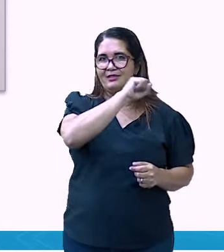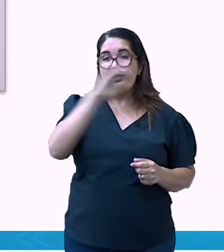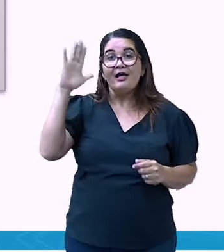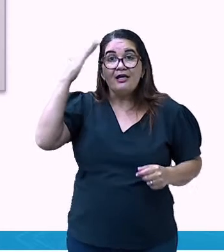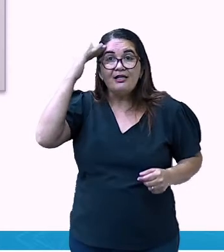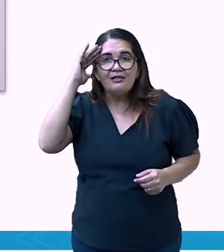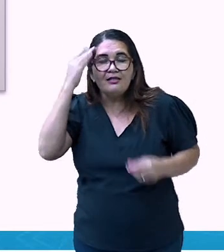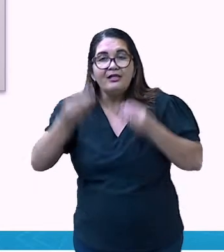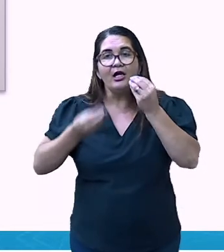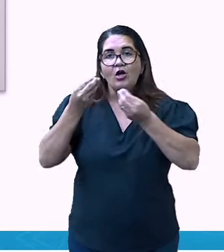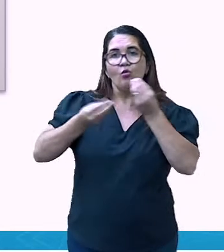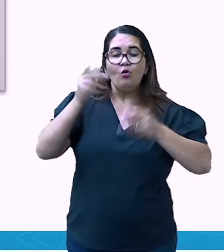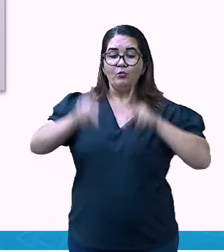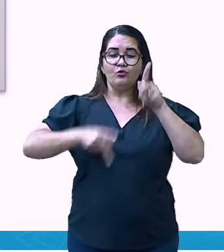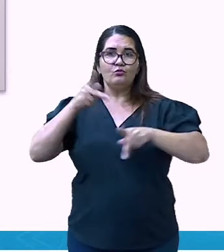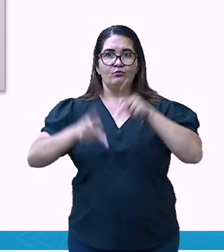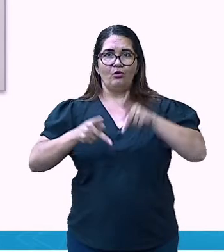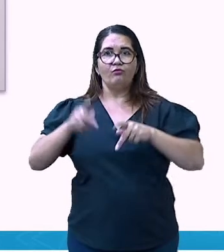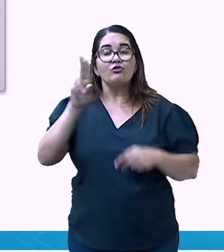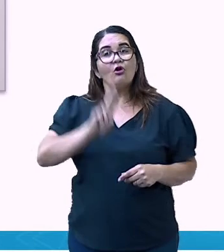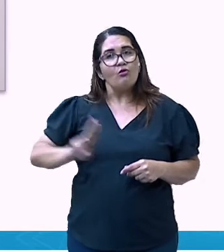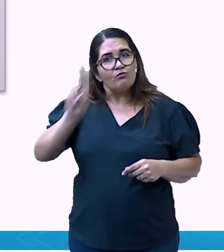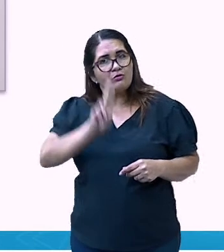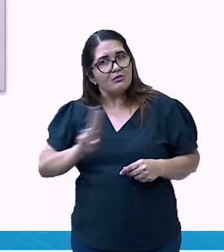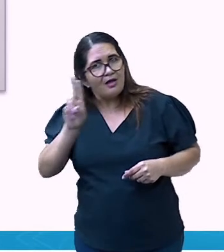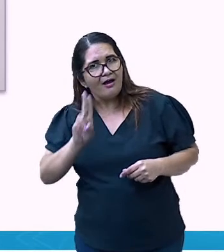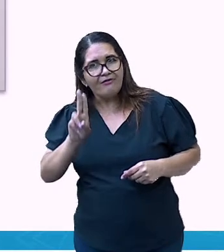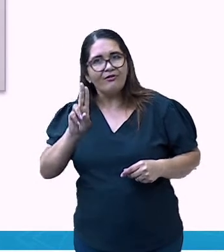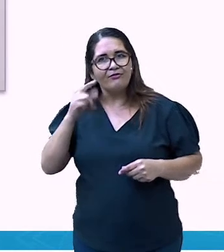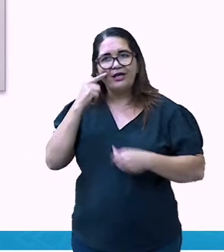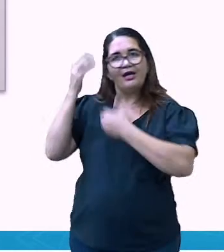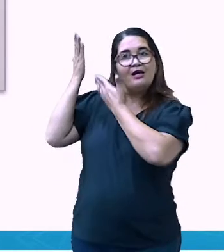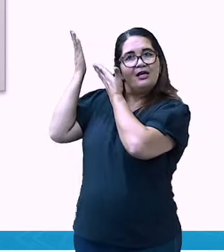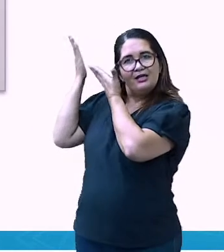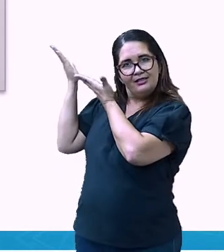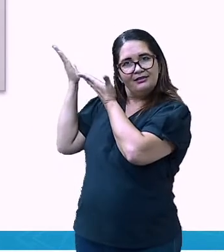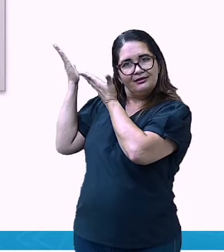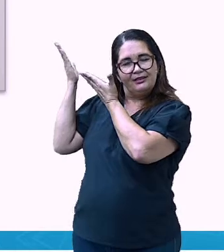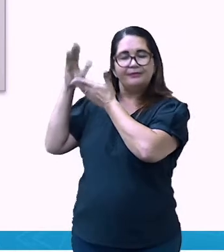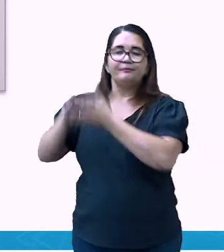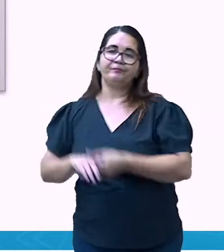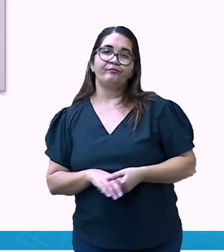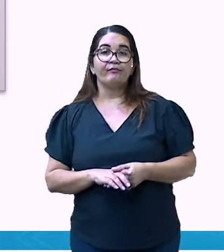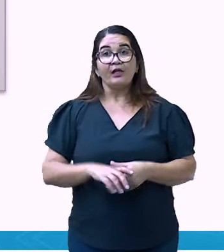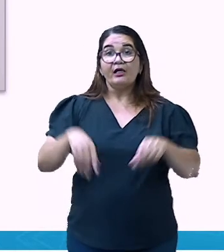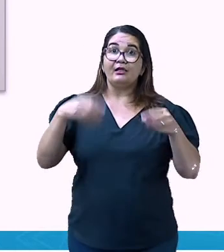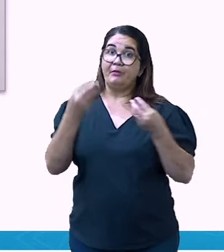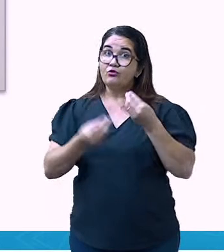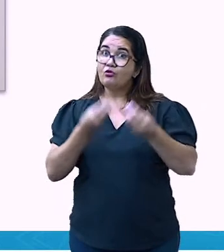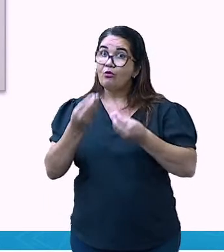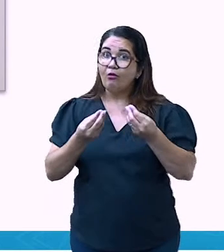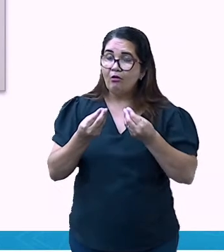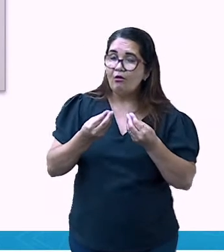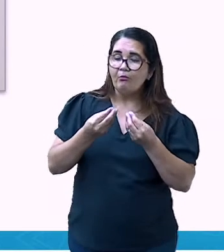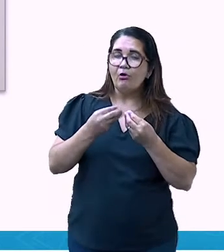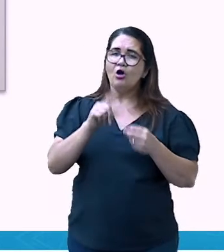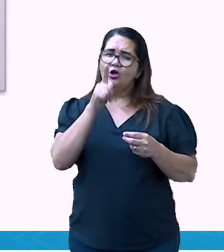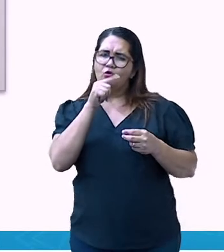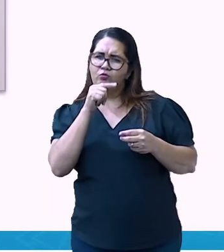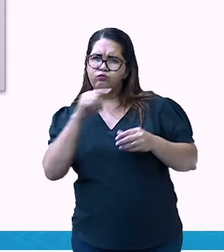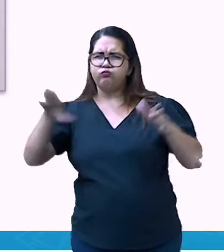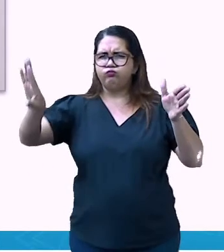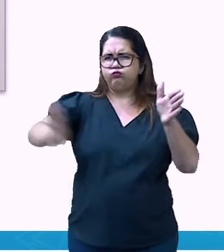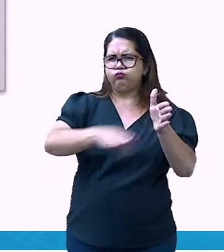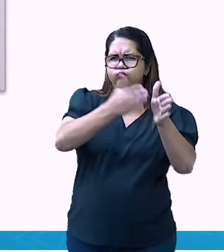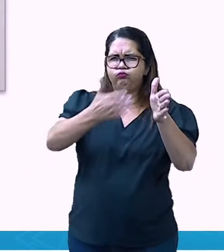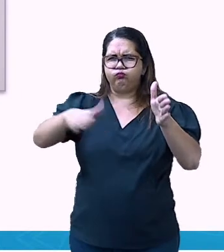pela observação dos ventos e que levavam a determinadas regiões, nas navegações. Então, a rosa dos ventos